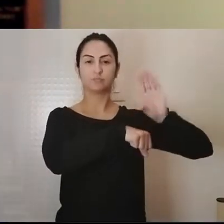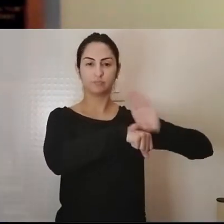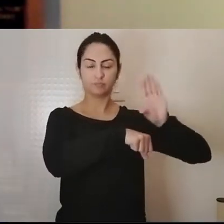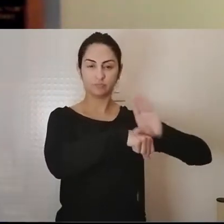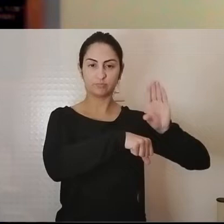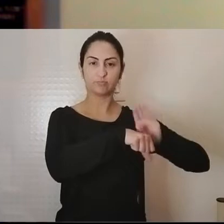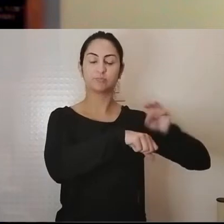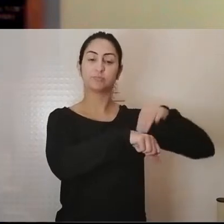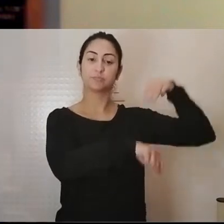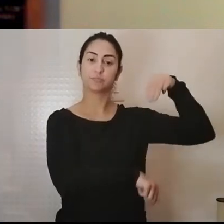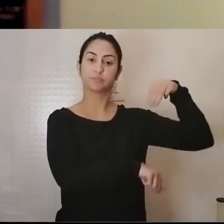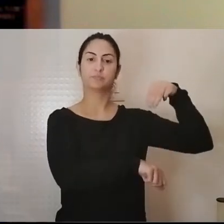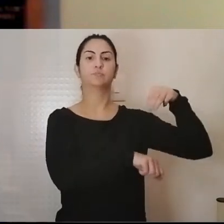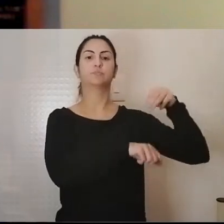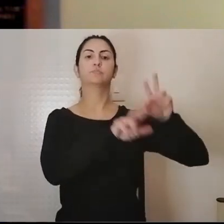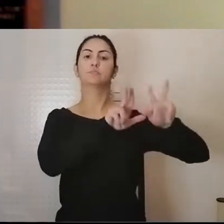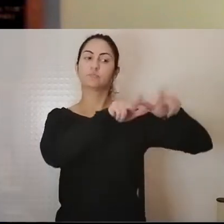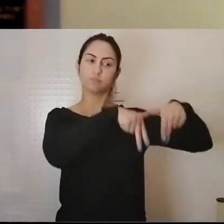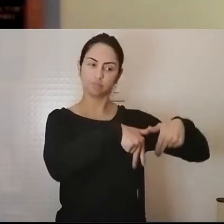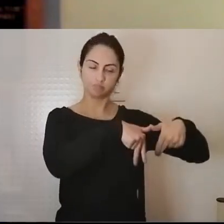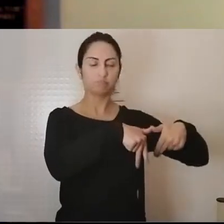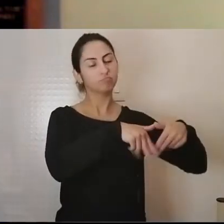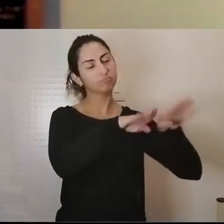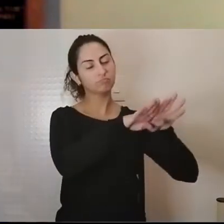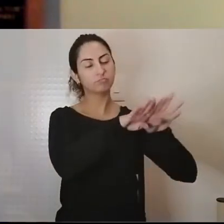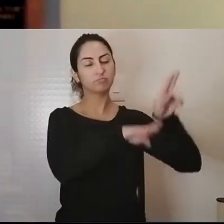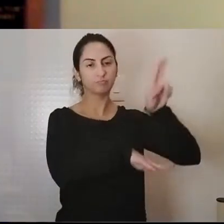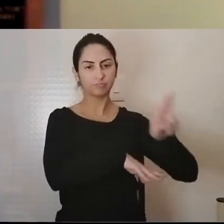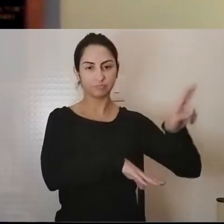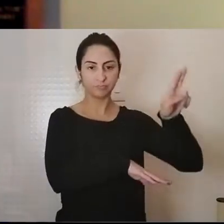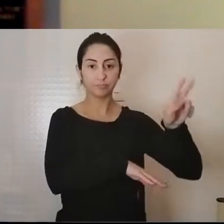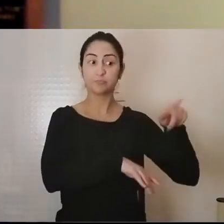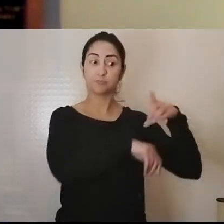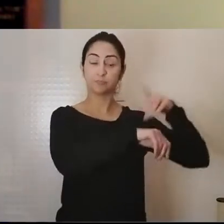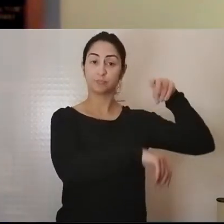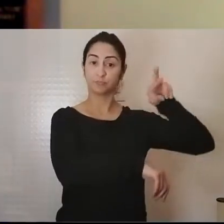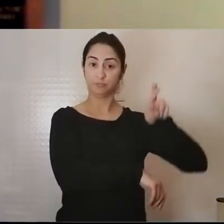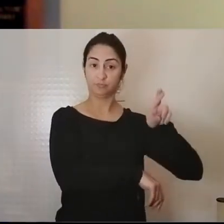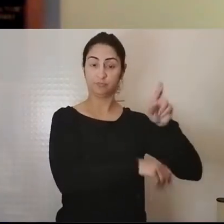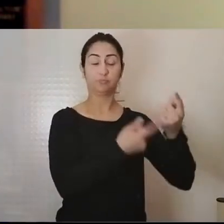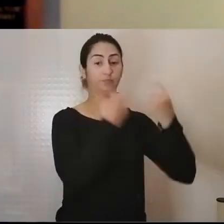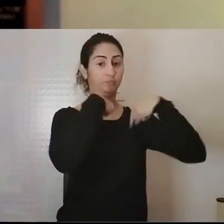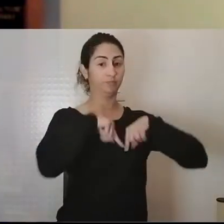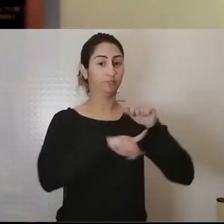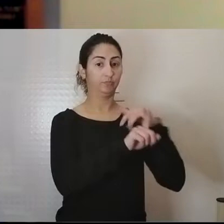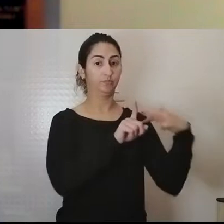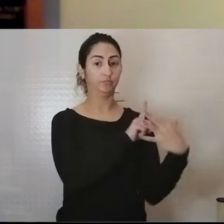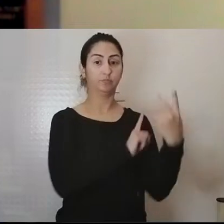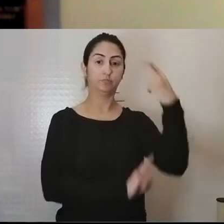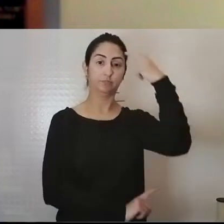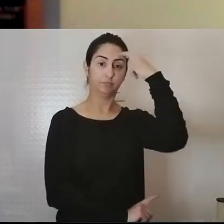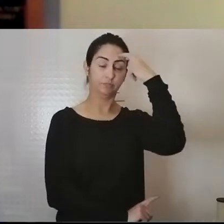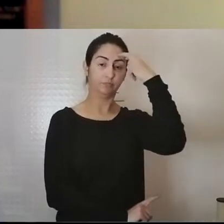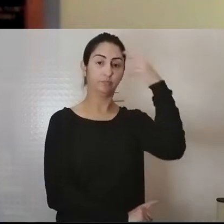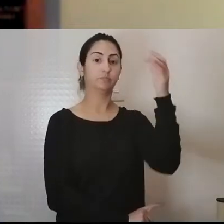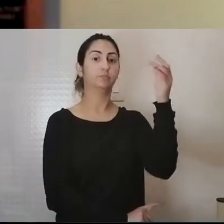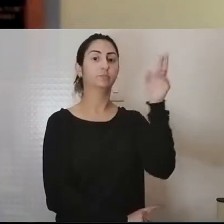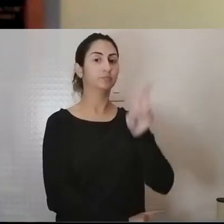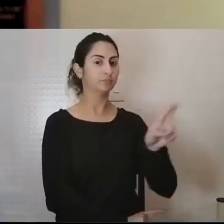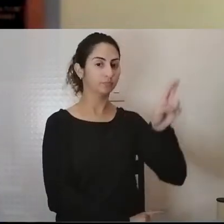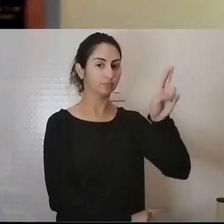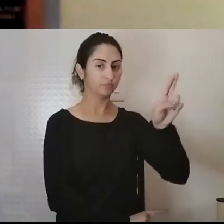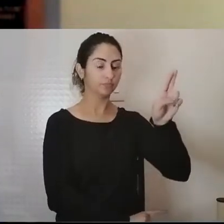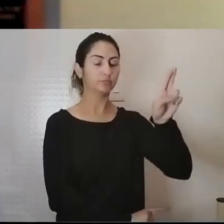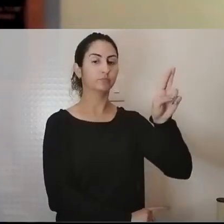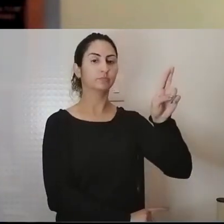desenvolvimento da mesma universidade. Ela se doutorou em Antropologia Social e Cultural pela Universidade Católica de